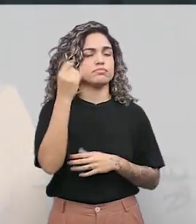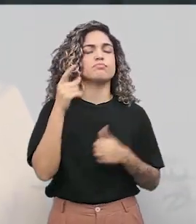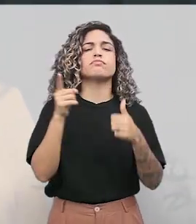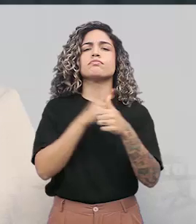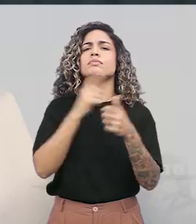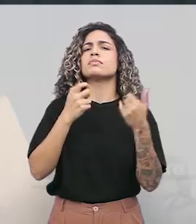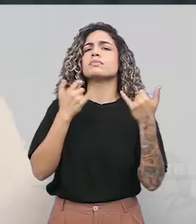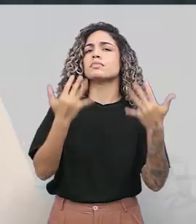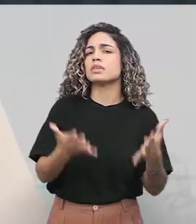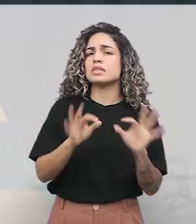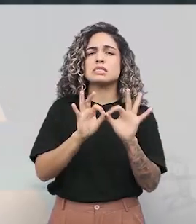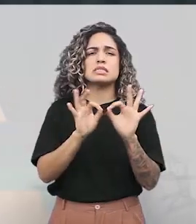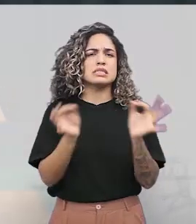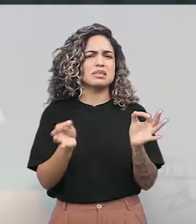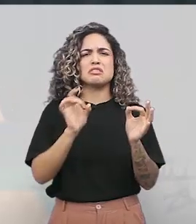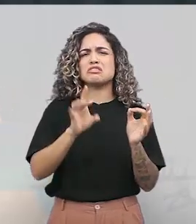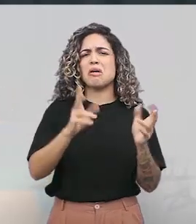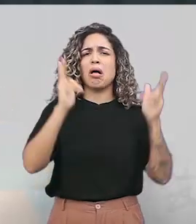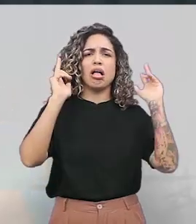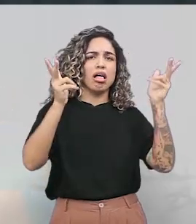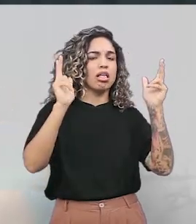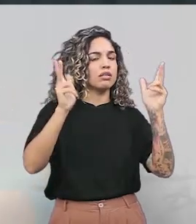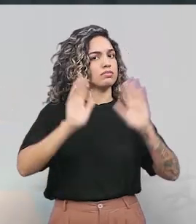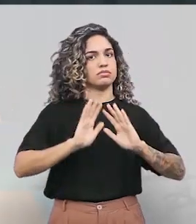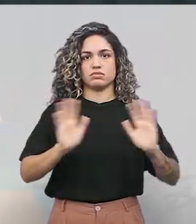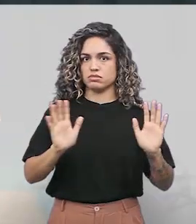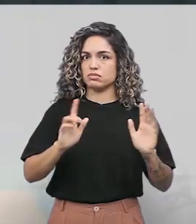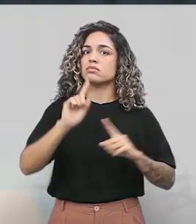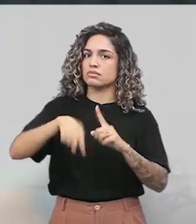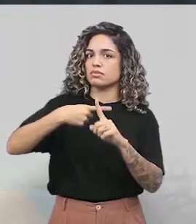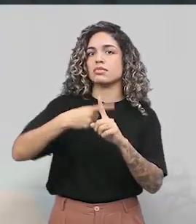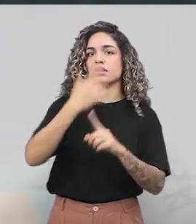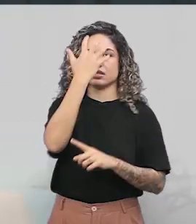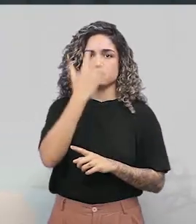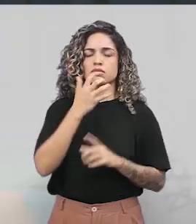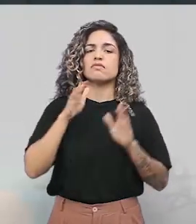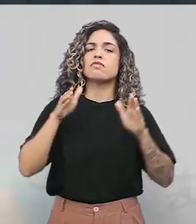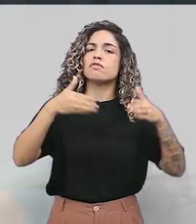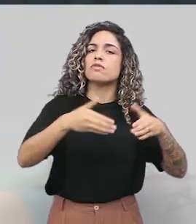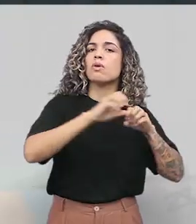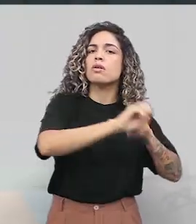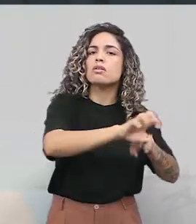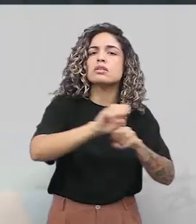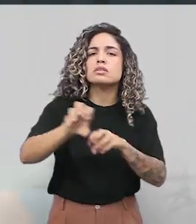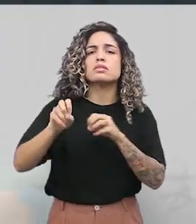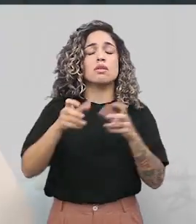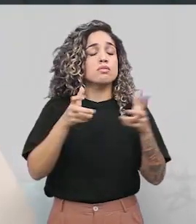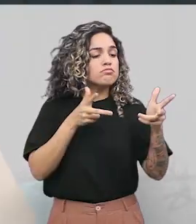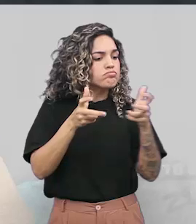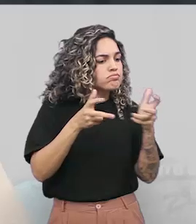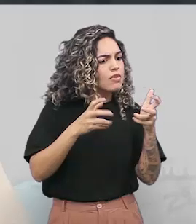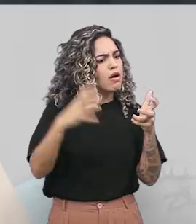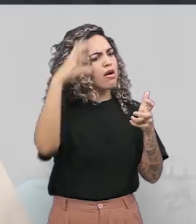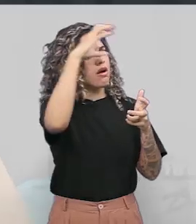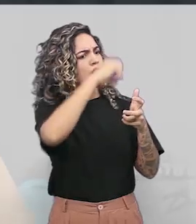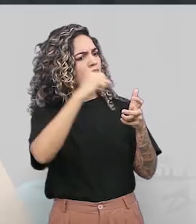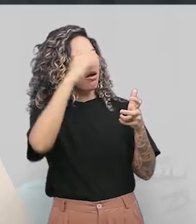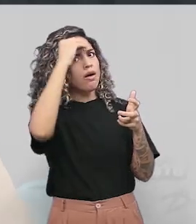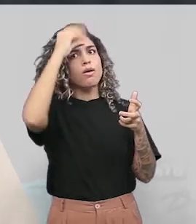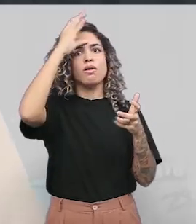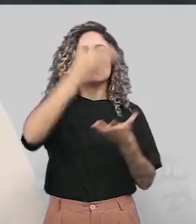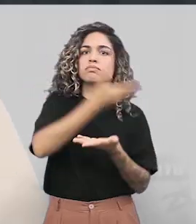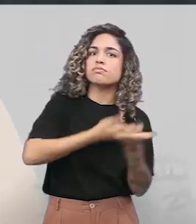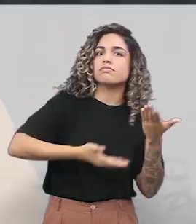porque ela vem de uma área que é de jogos sérios, então não são jogos só para entretenimento, são jogos com alguma função ou de